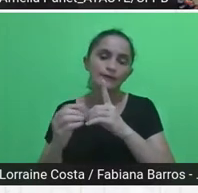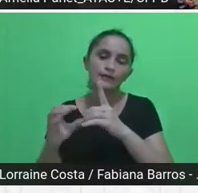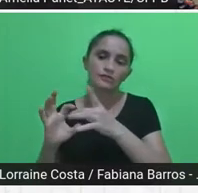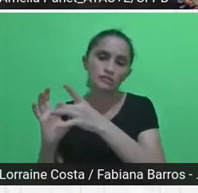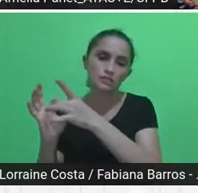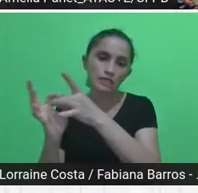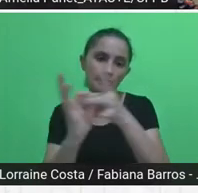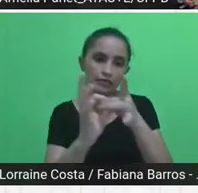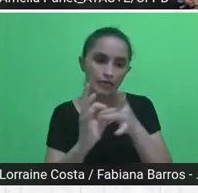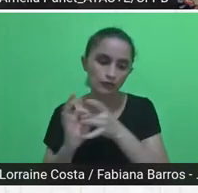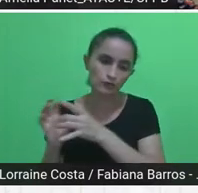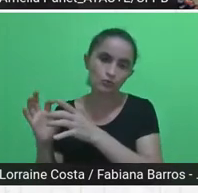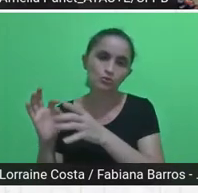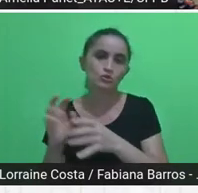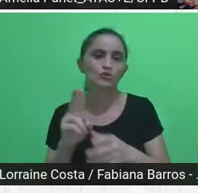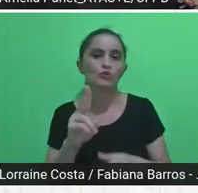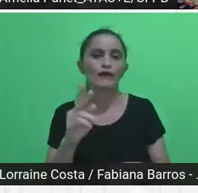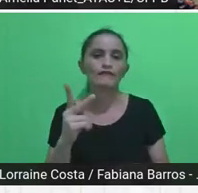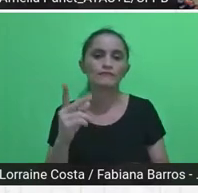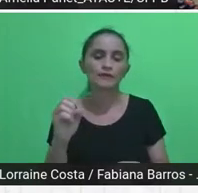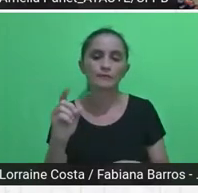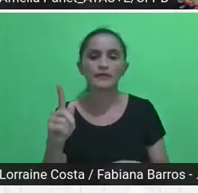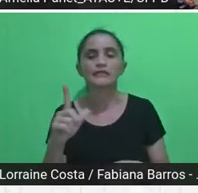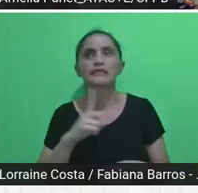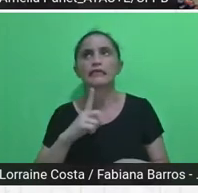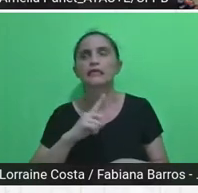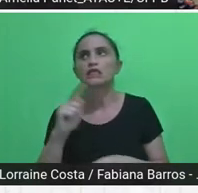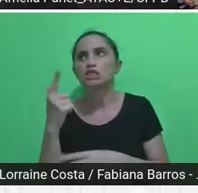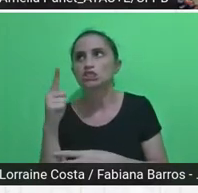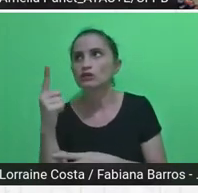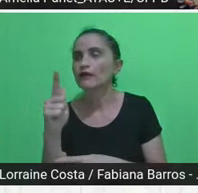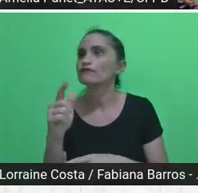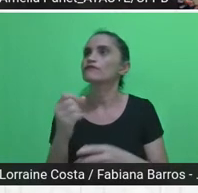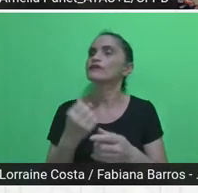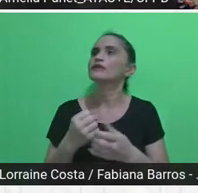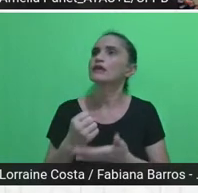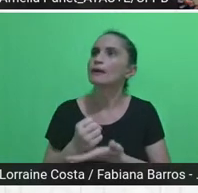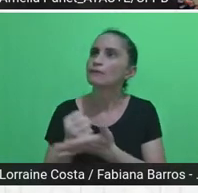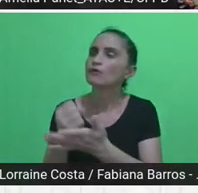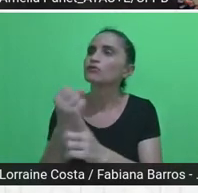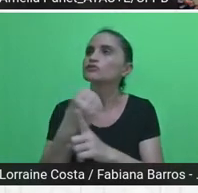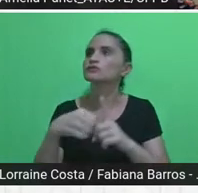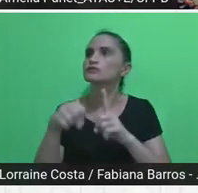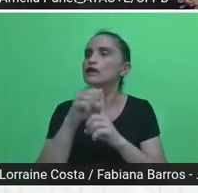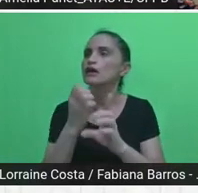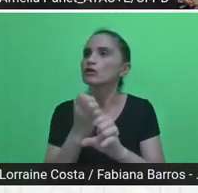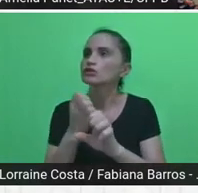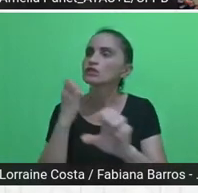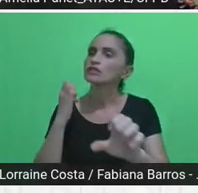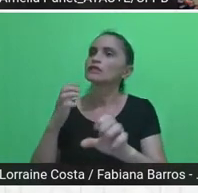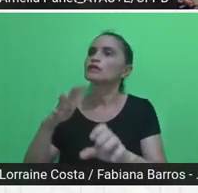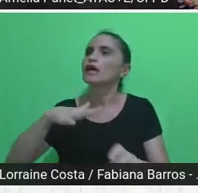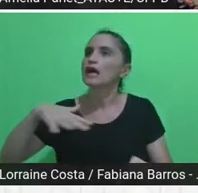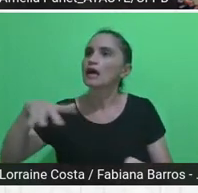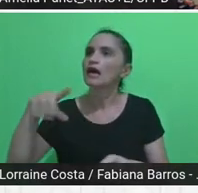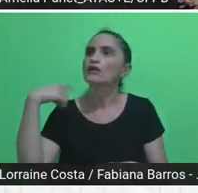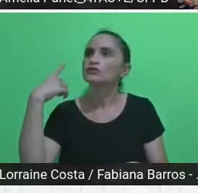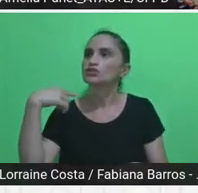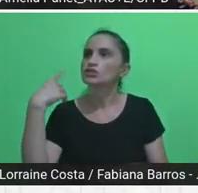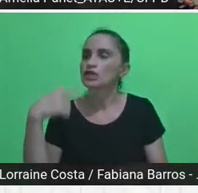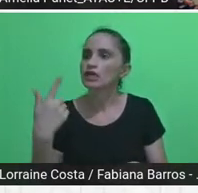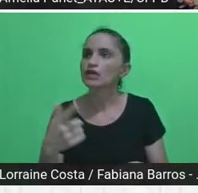UFPB, geografia, assistência social, engenharia, jurídicos, advogados, então,